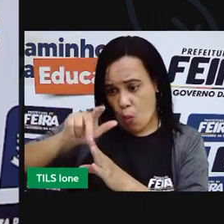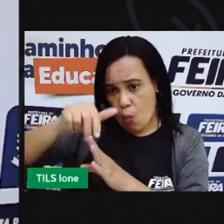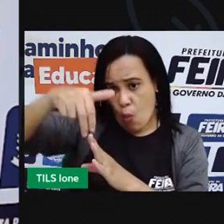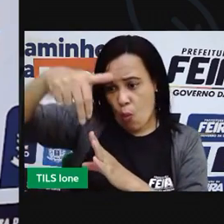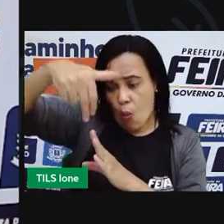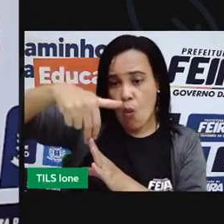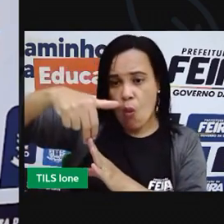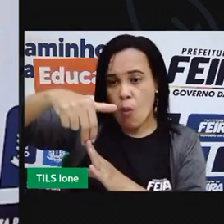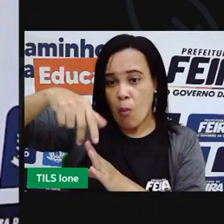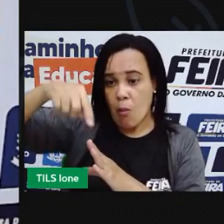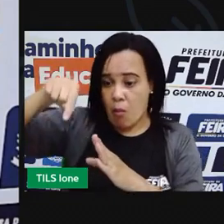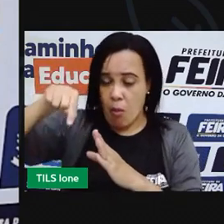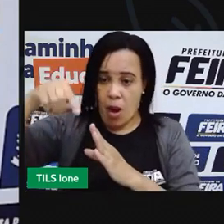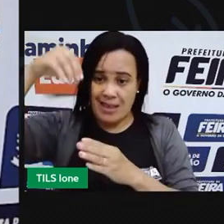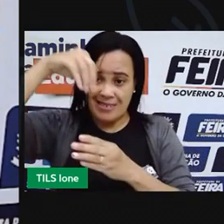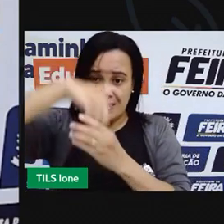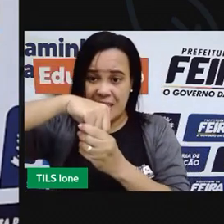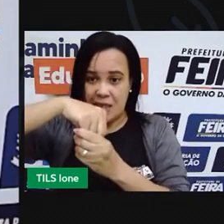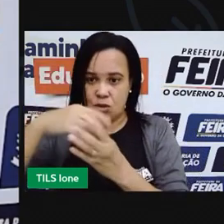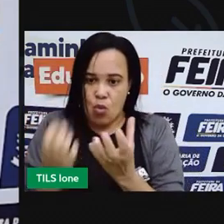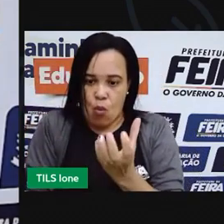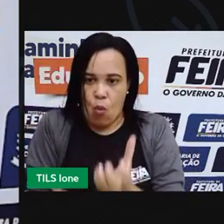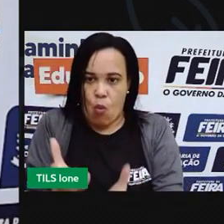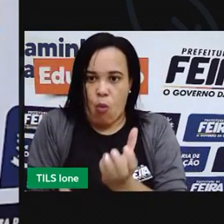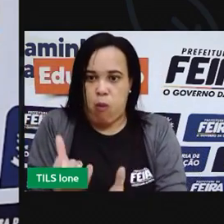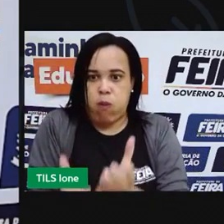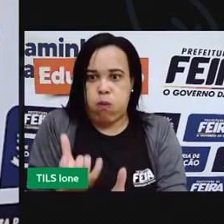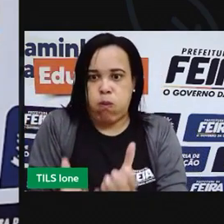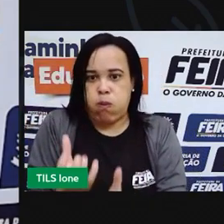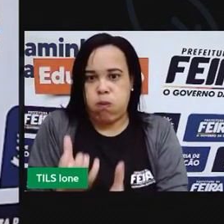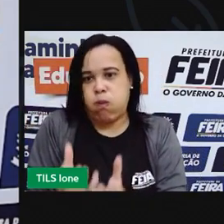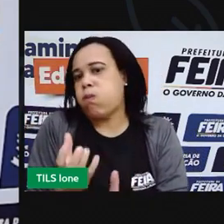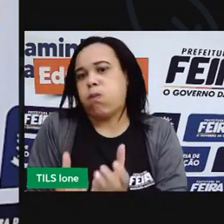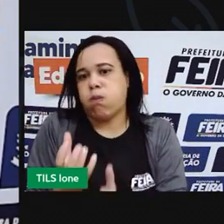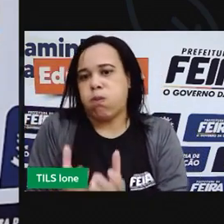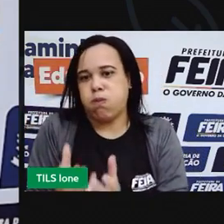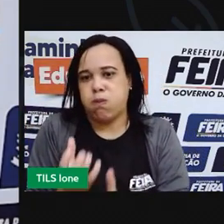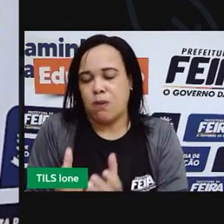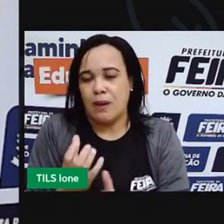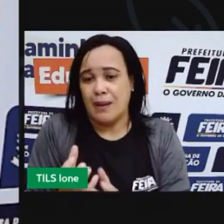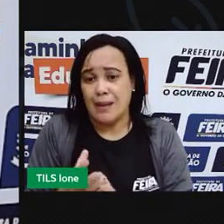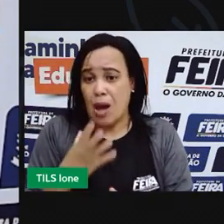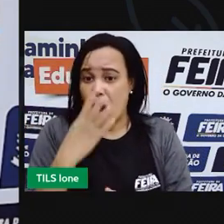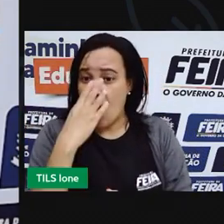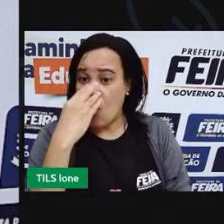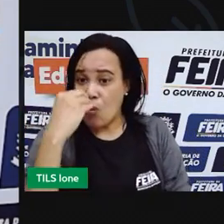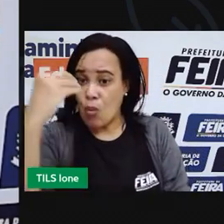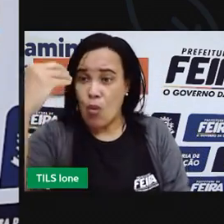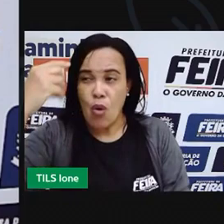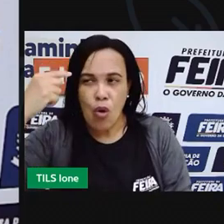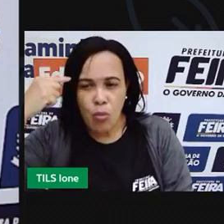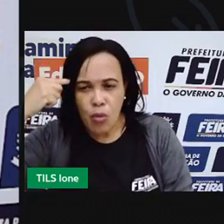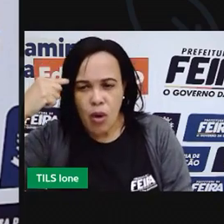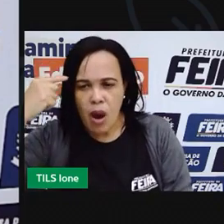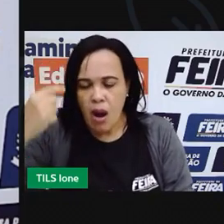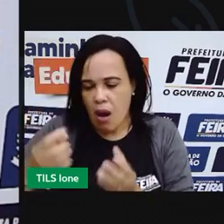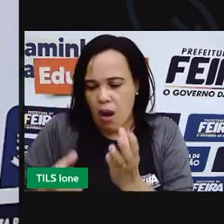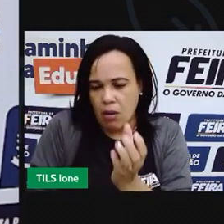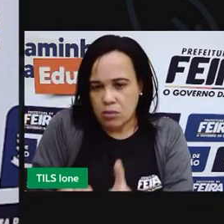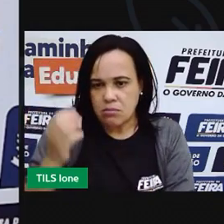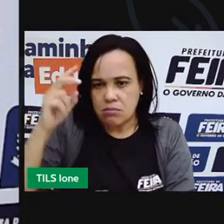iria subir pela chaminé e queimar o lobo. Foi isso que eles fizeram. Então, quando o lobo estava ali,